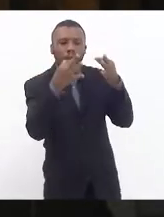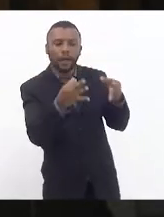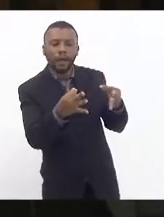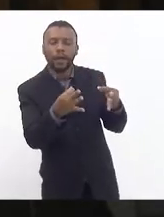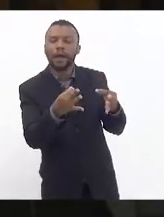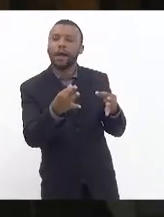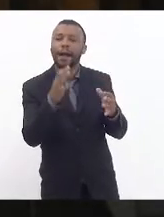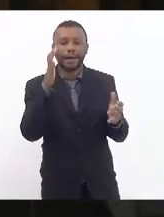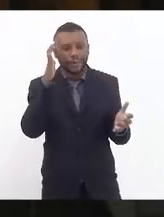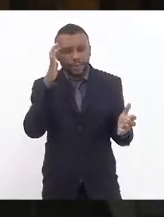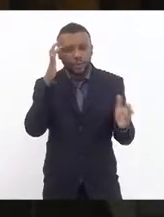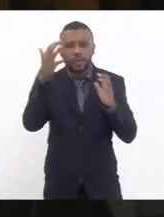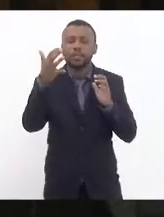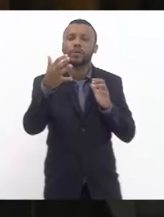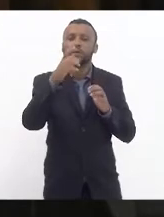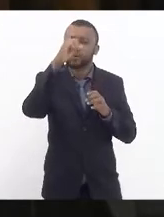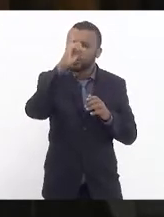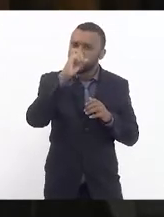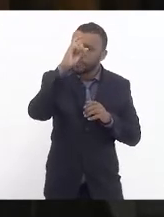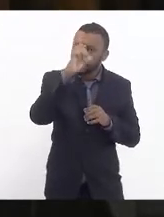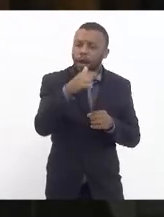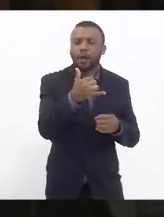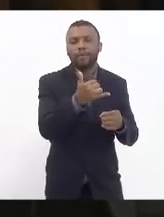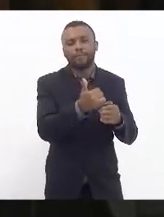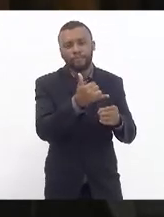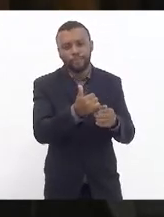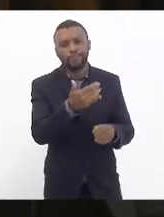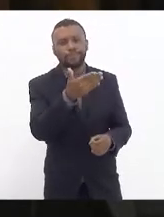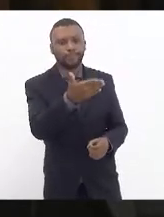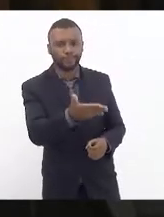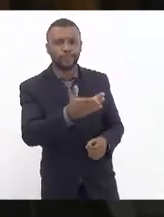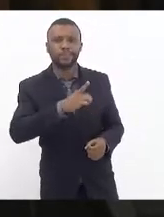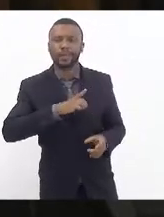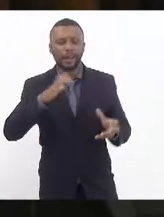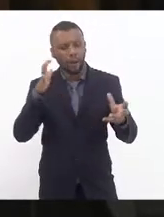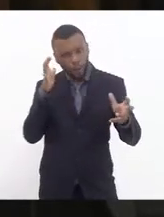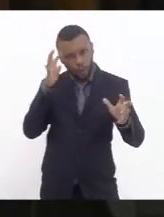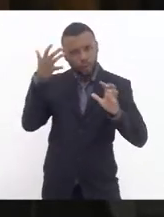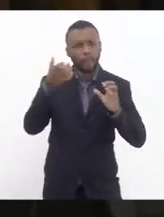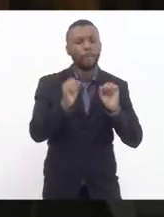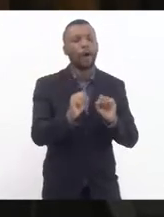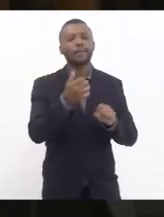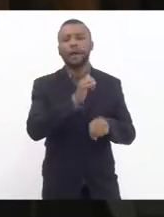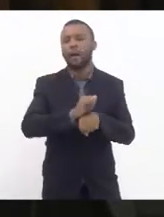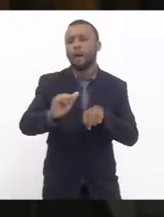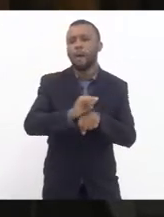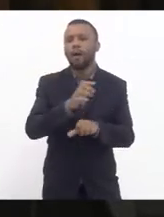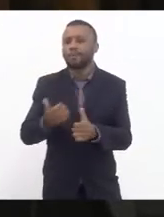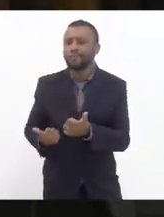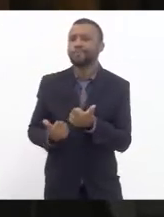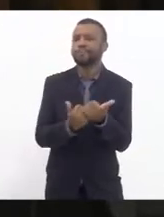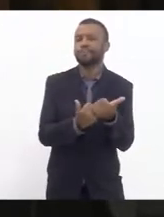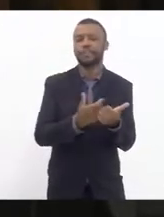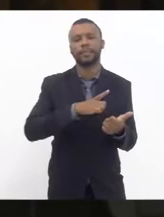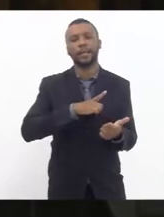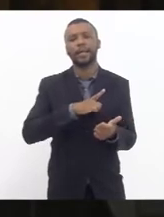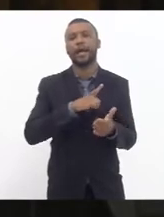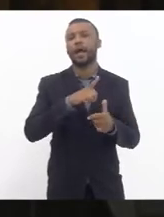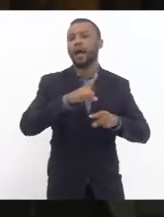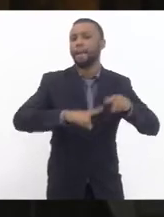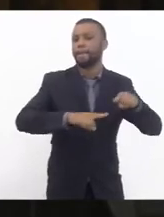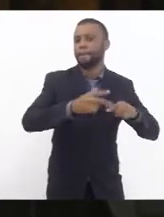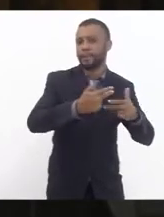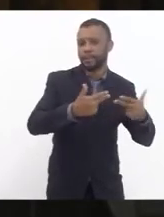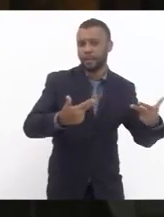Arnes e está dando condições para que o centro cirúrgico possa ser equipado o mais breve possível, pois não só irá